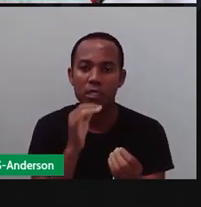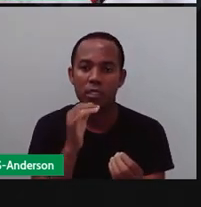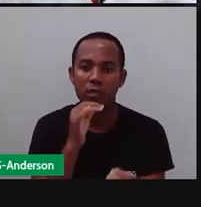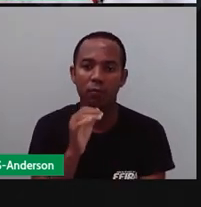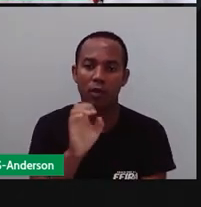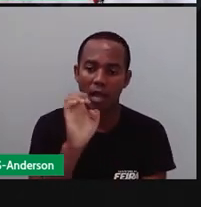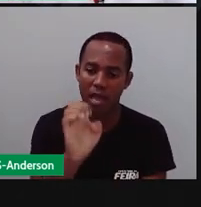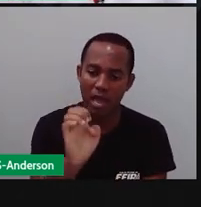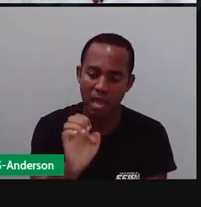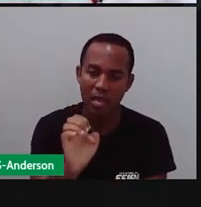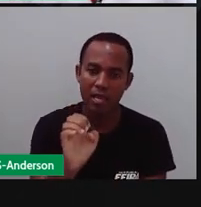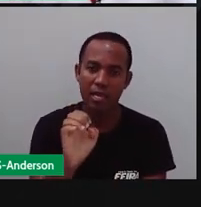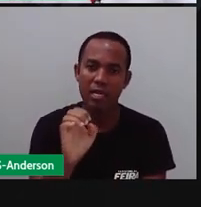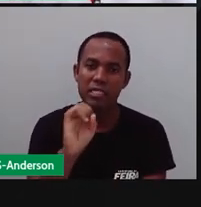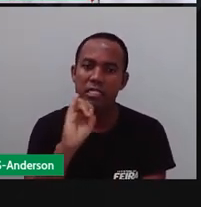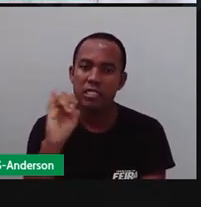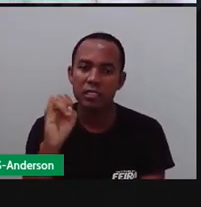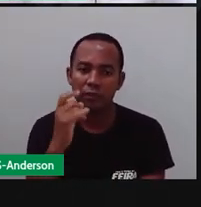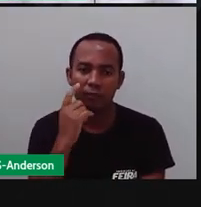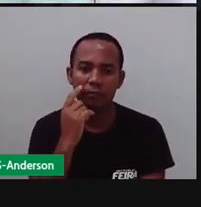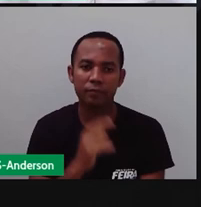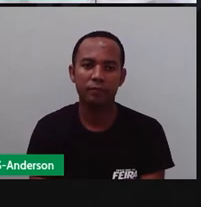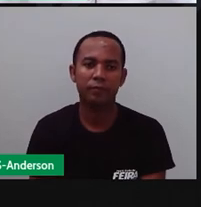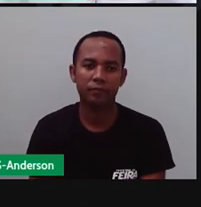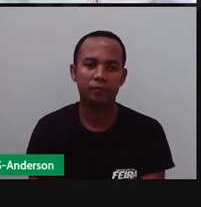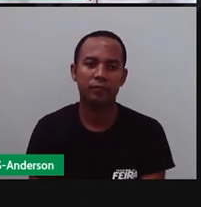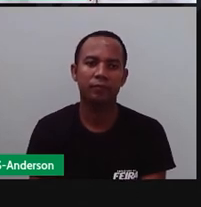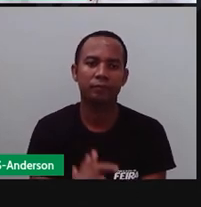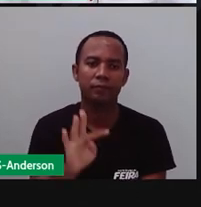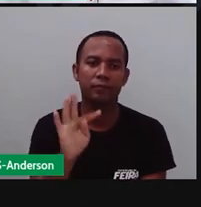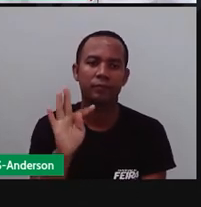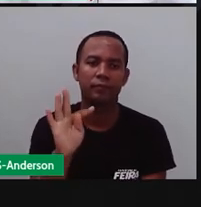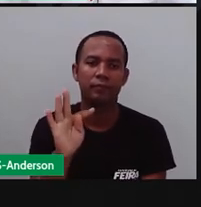pronuncia I. Vamos ver? Teve.